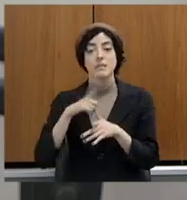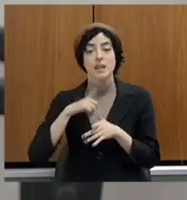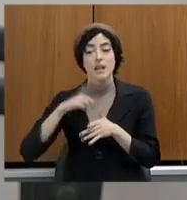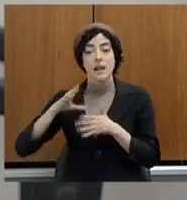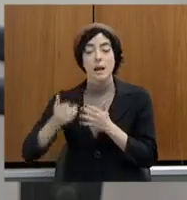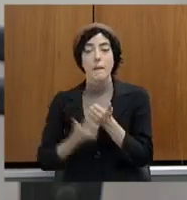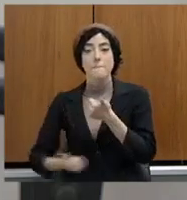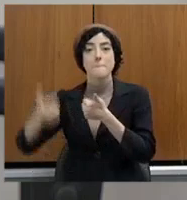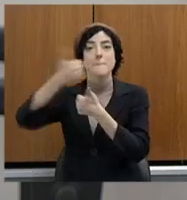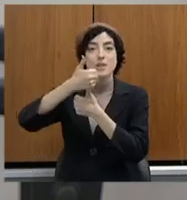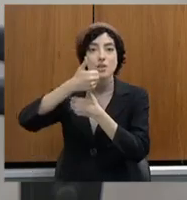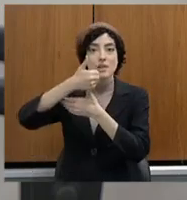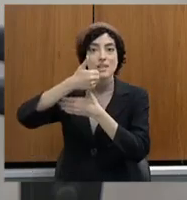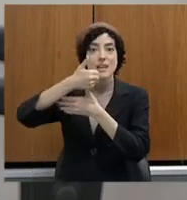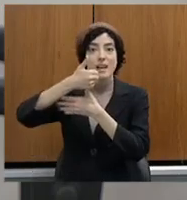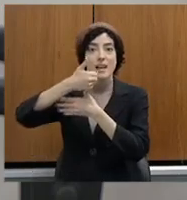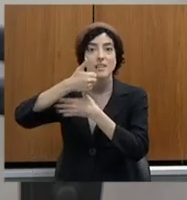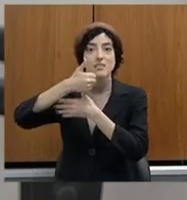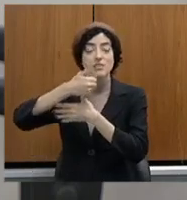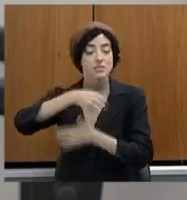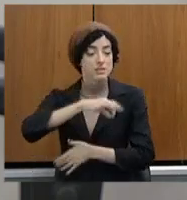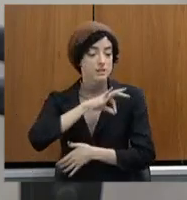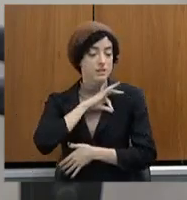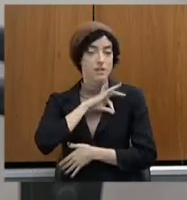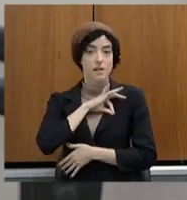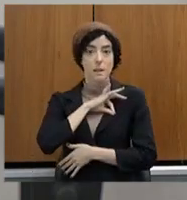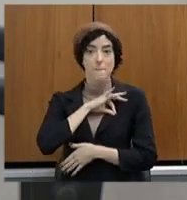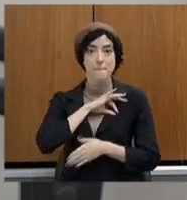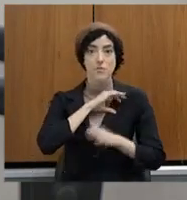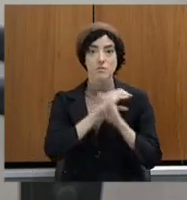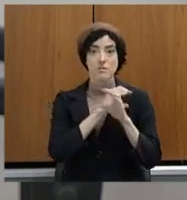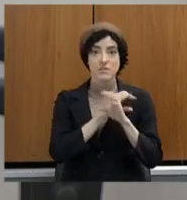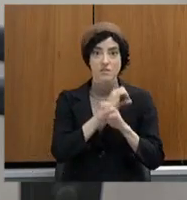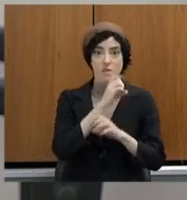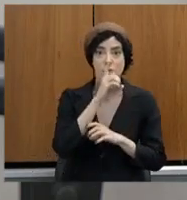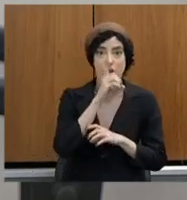a instituição que mais necessita de efetivo.